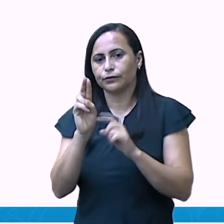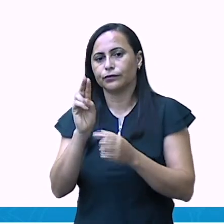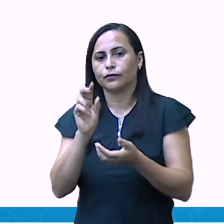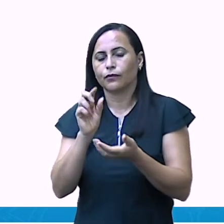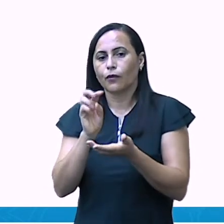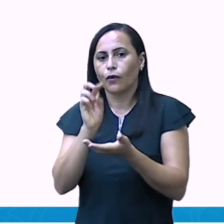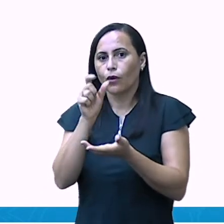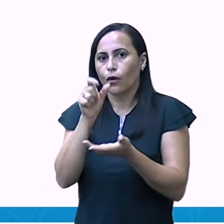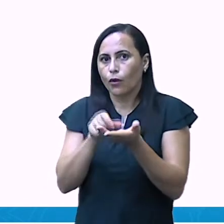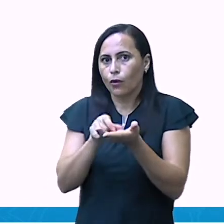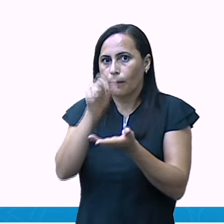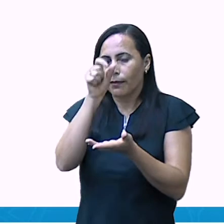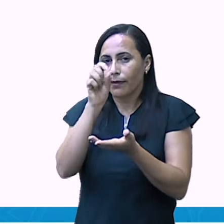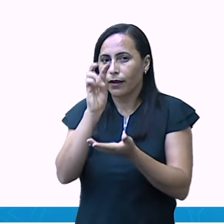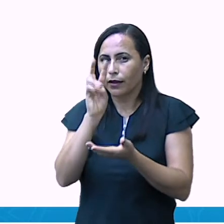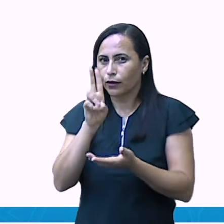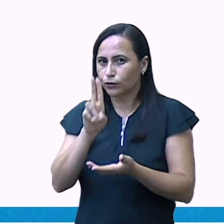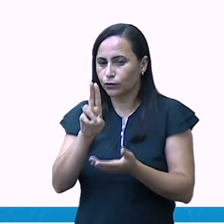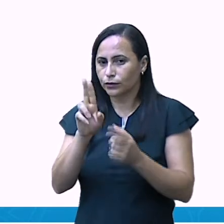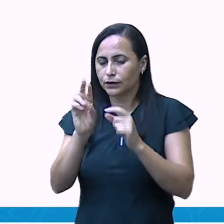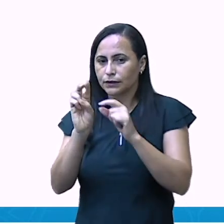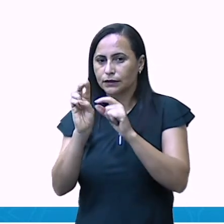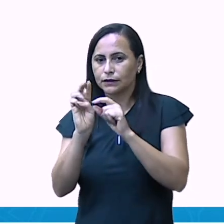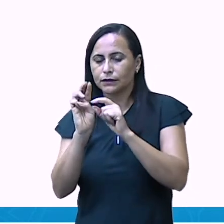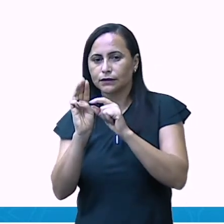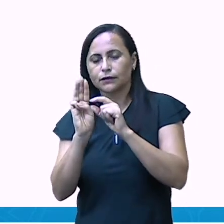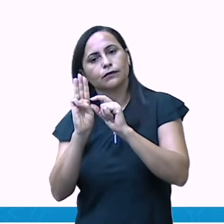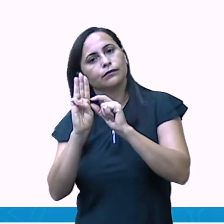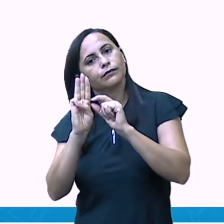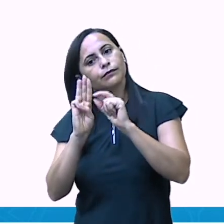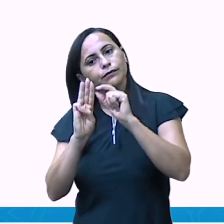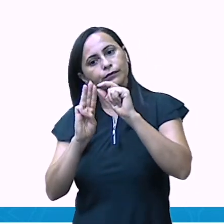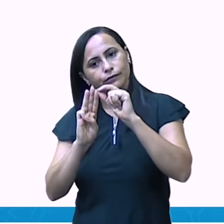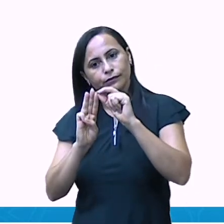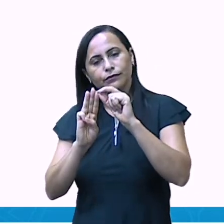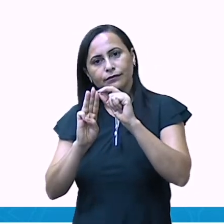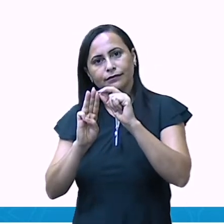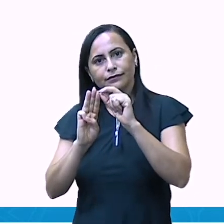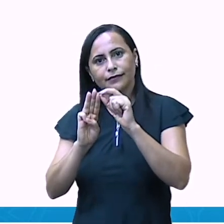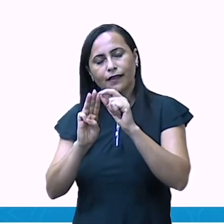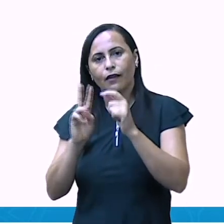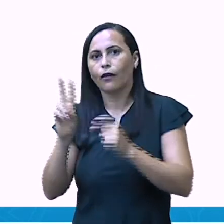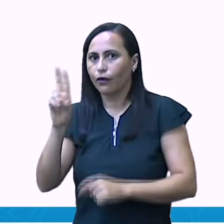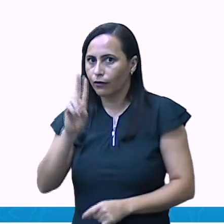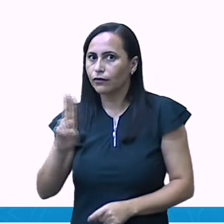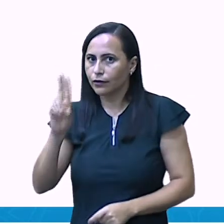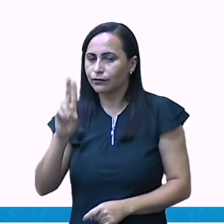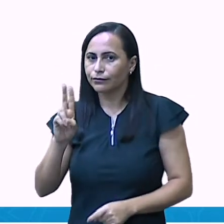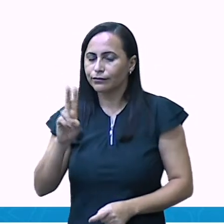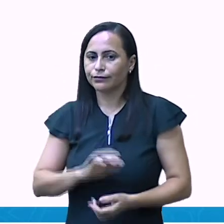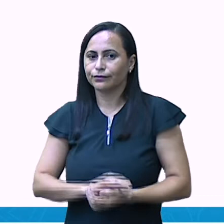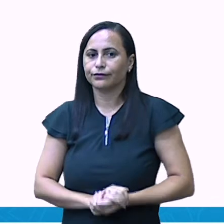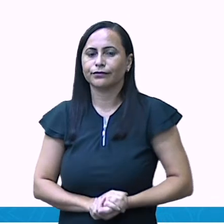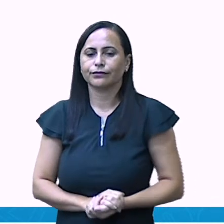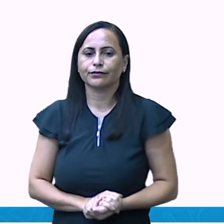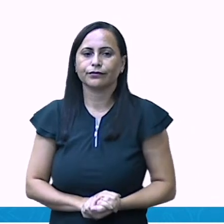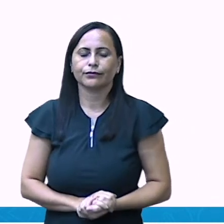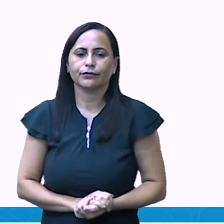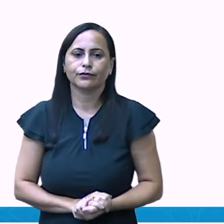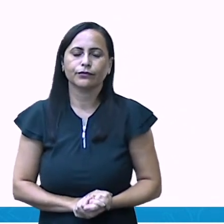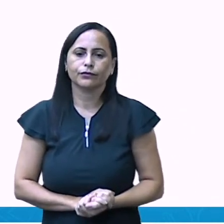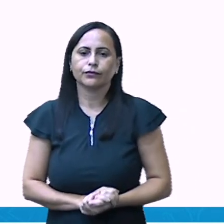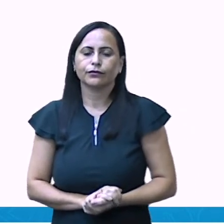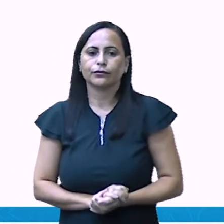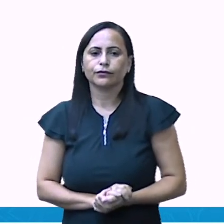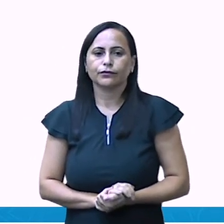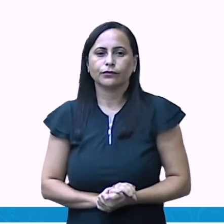duas dezenas. Aí eu penso. Qual o valor de duas dezenas? Vinte. Ok?